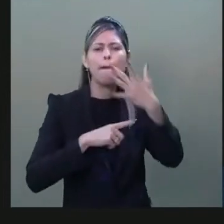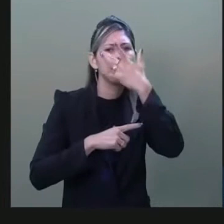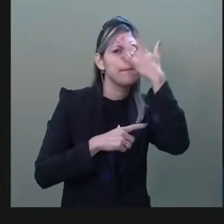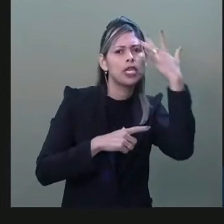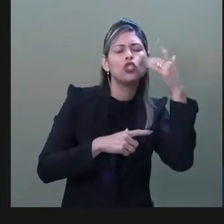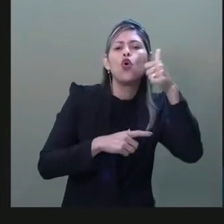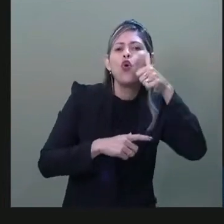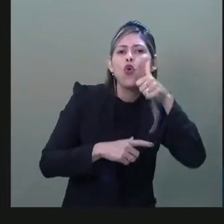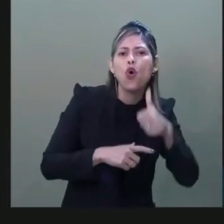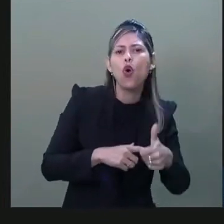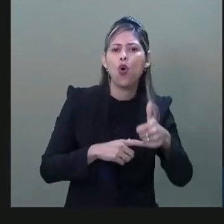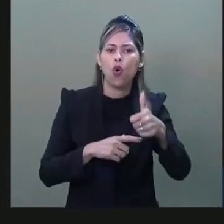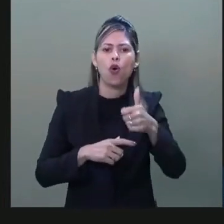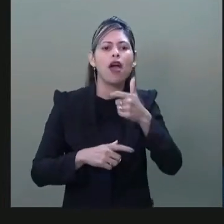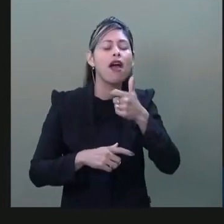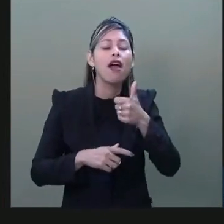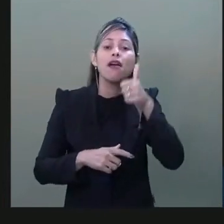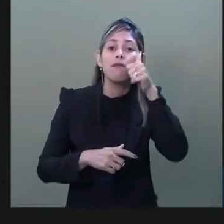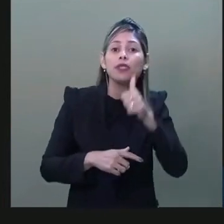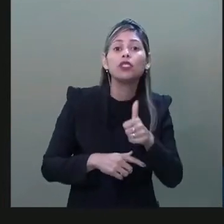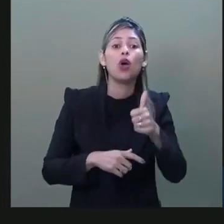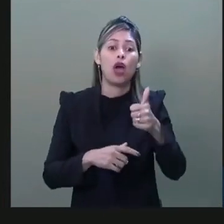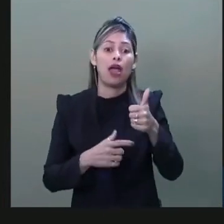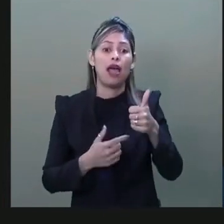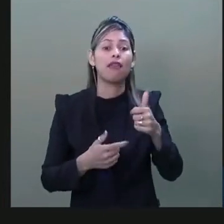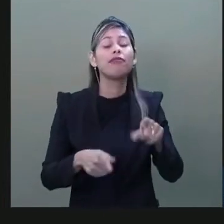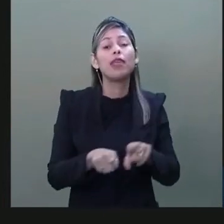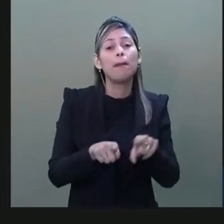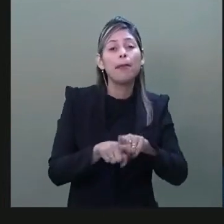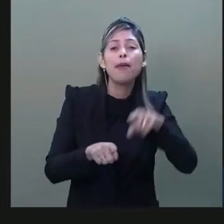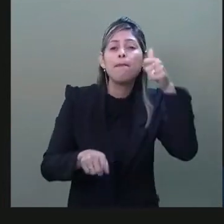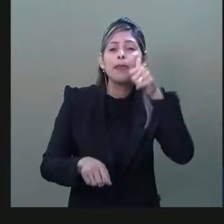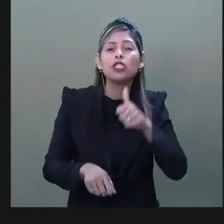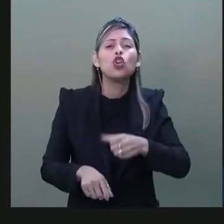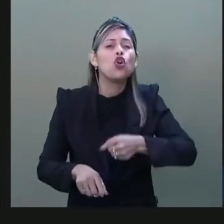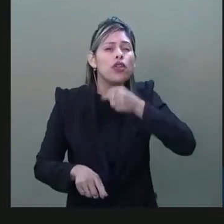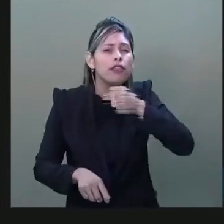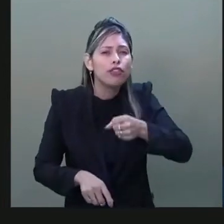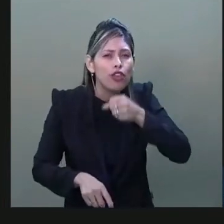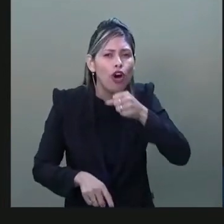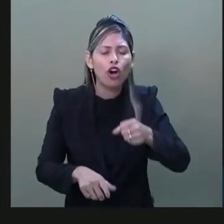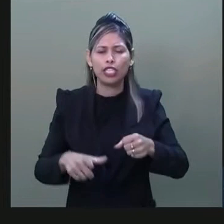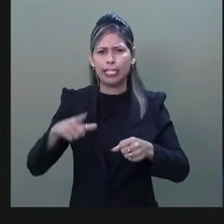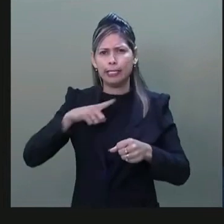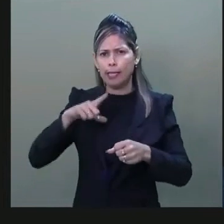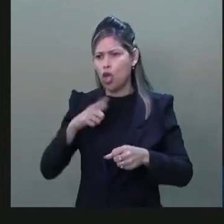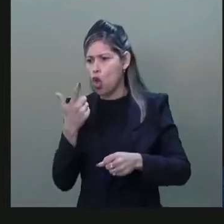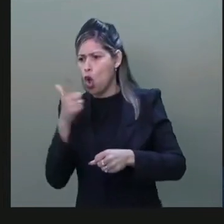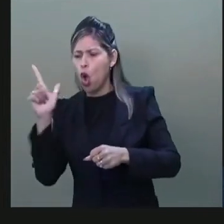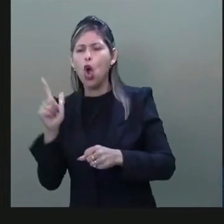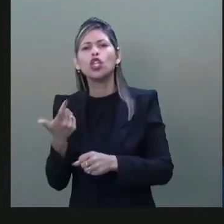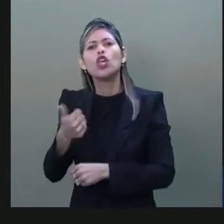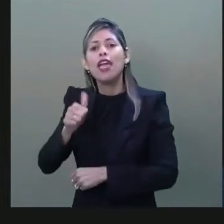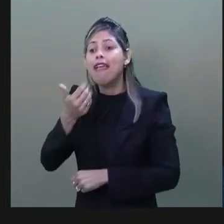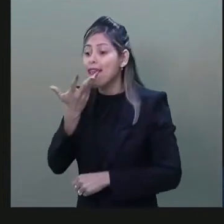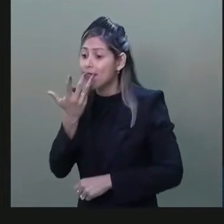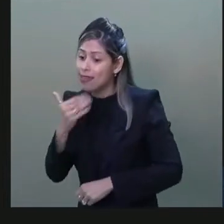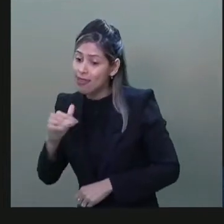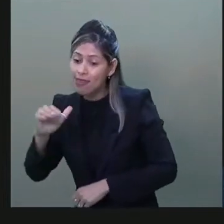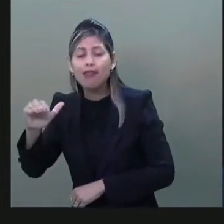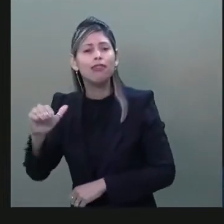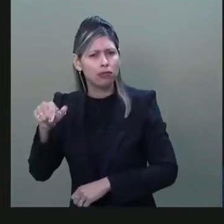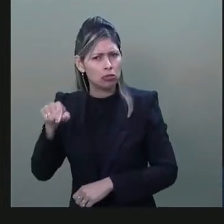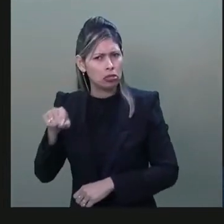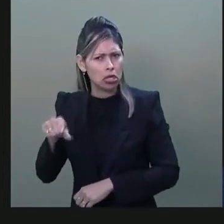pessoas com deficiência, crianças, filmes de crianças também detidas dentro dessa sede da Polícia